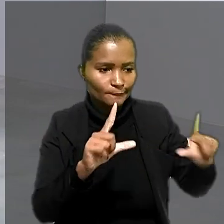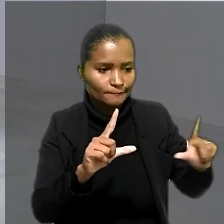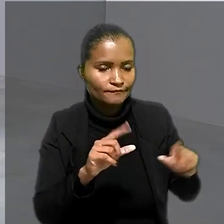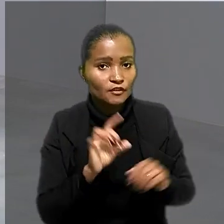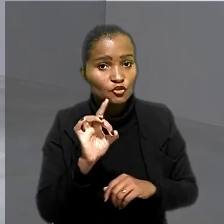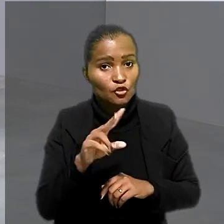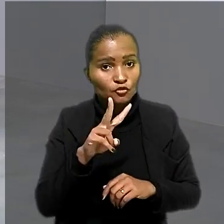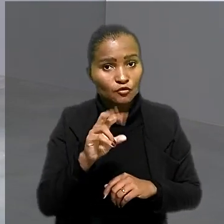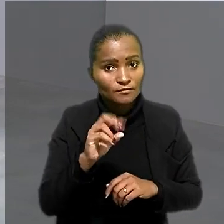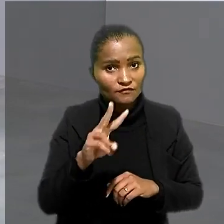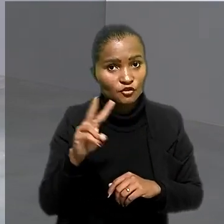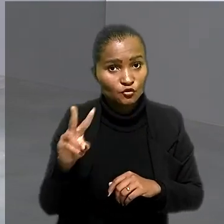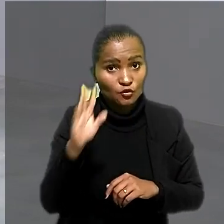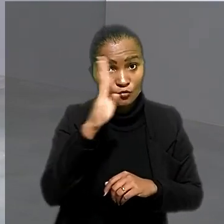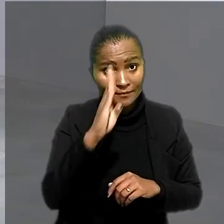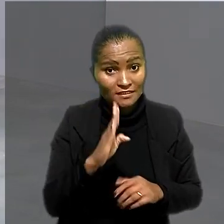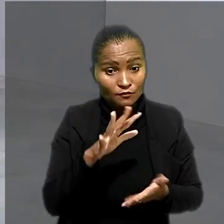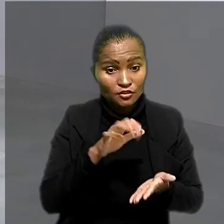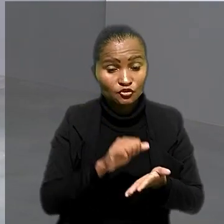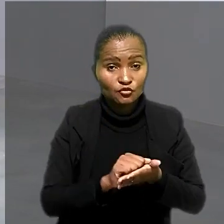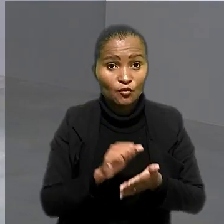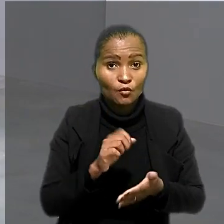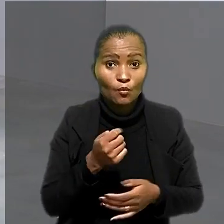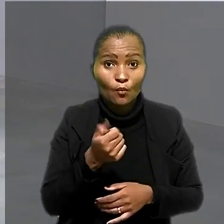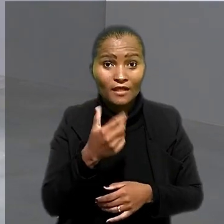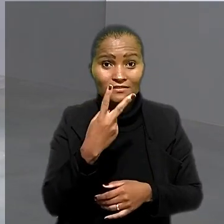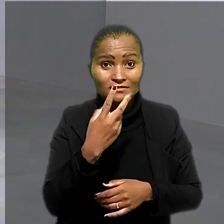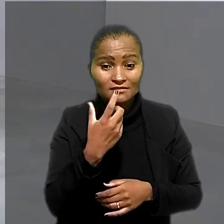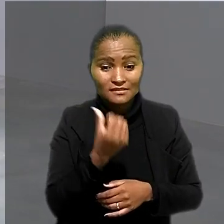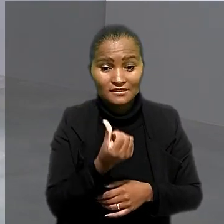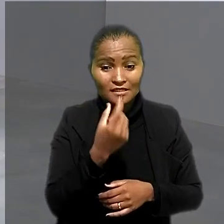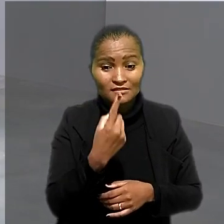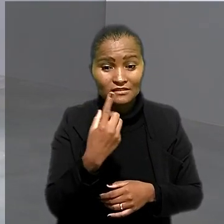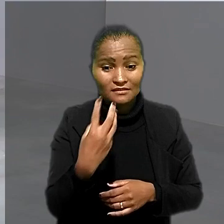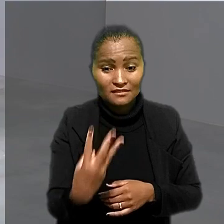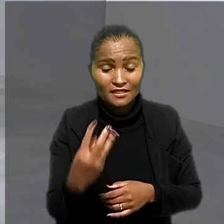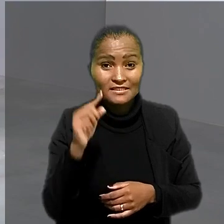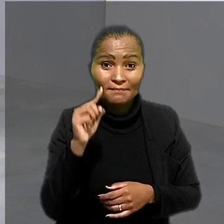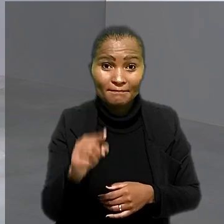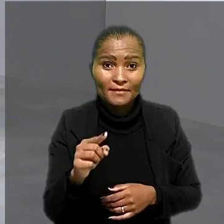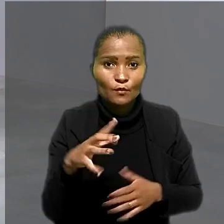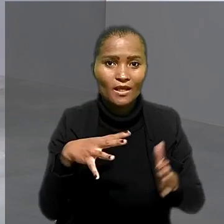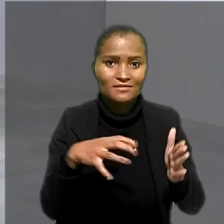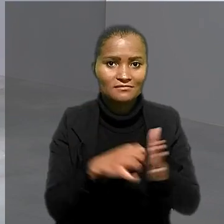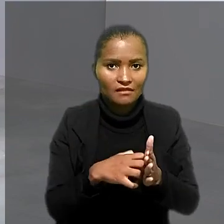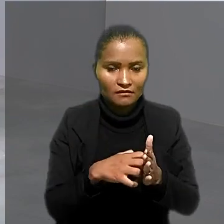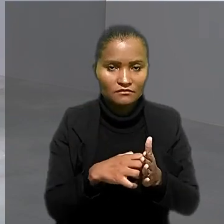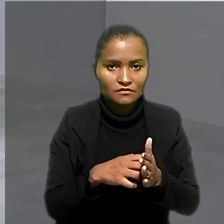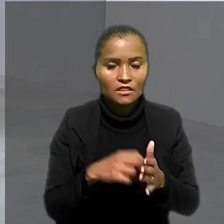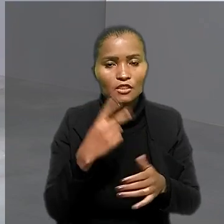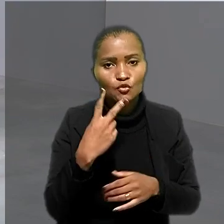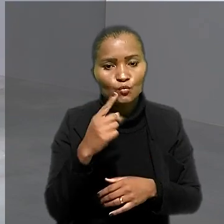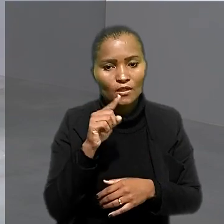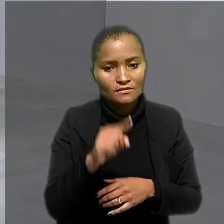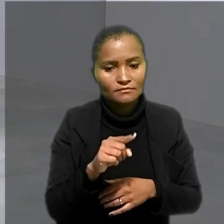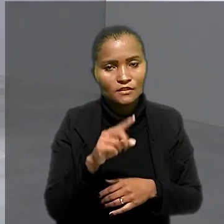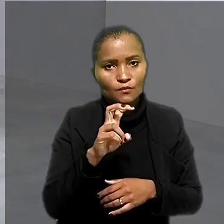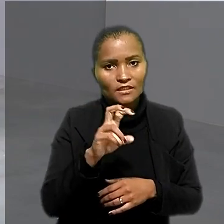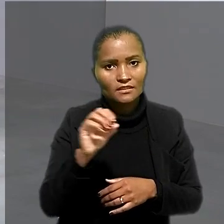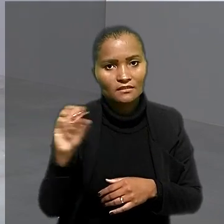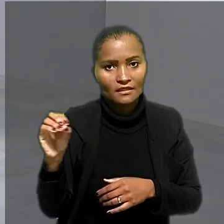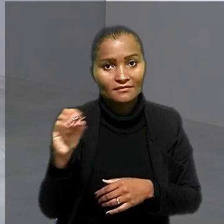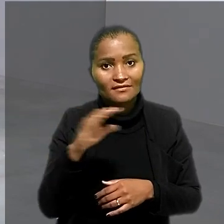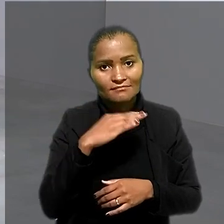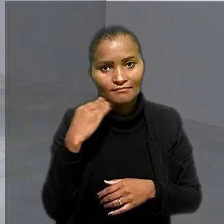no nosso telão. Só em 2022, o Brasil registrou quase 613 mil acidentes laborais e 2.500